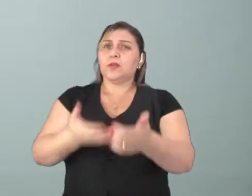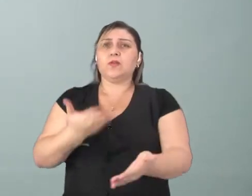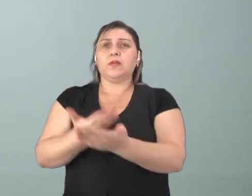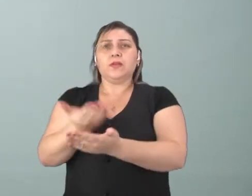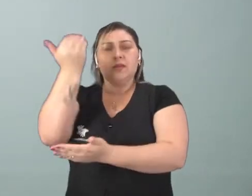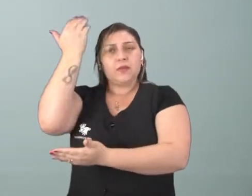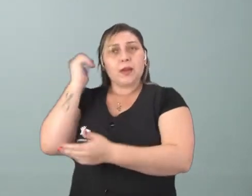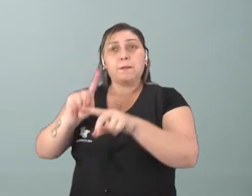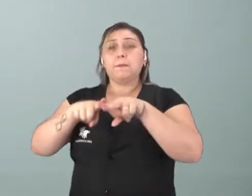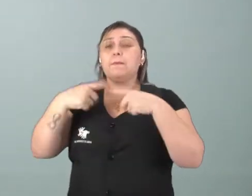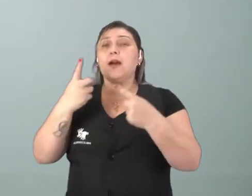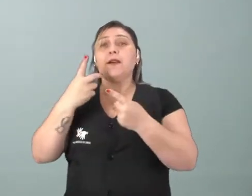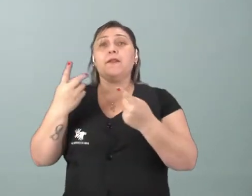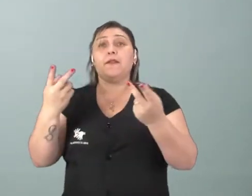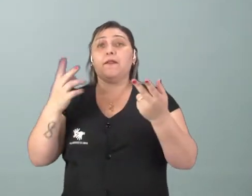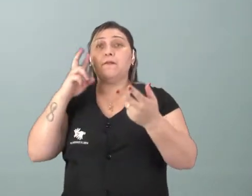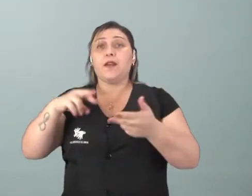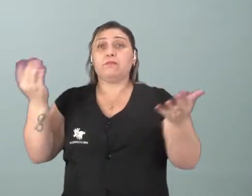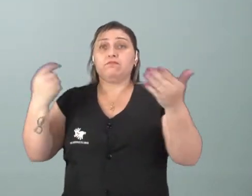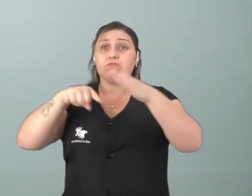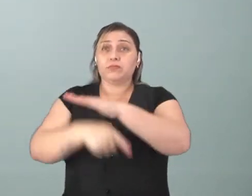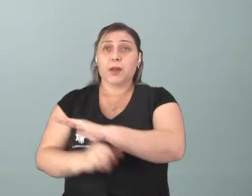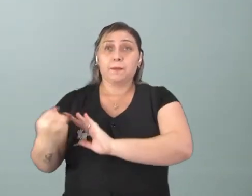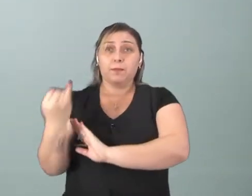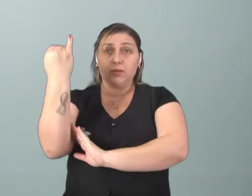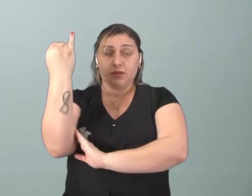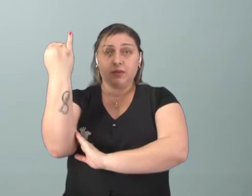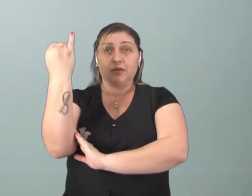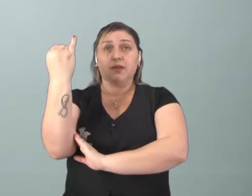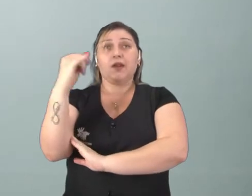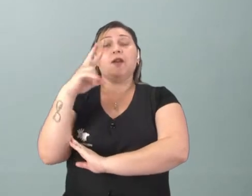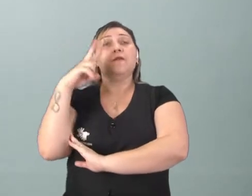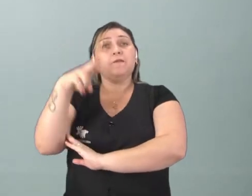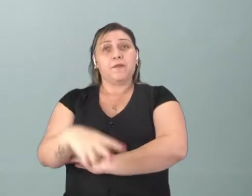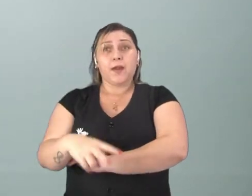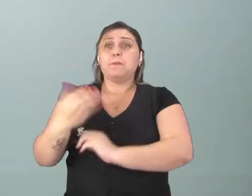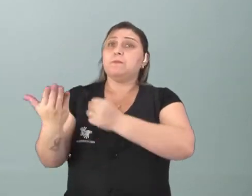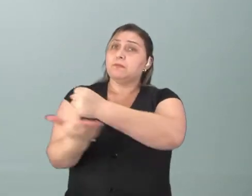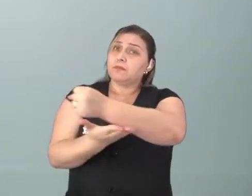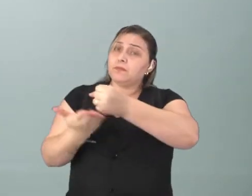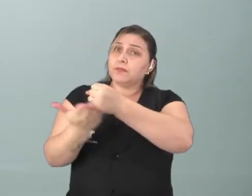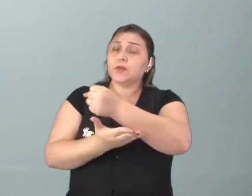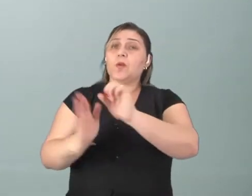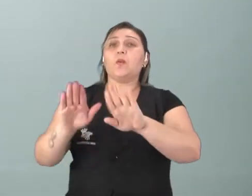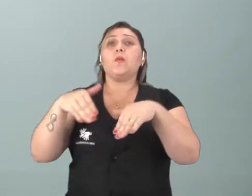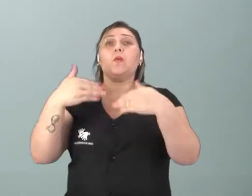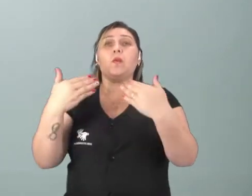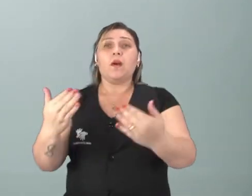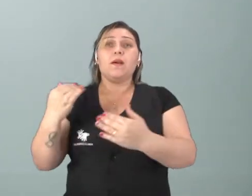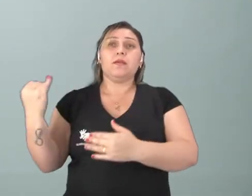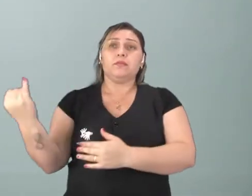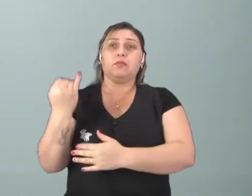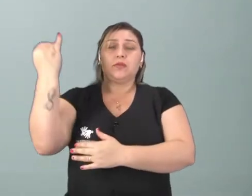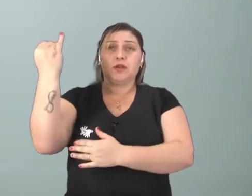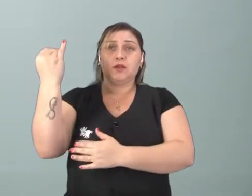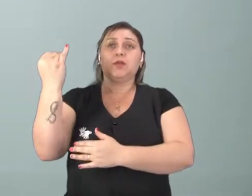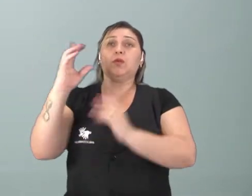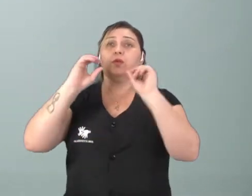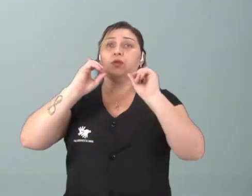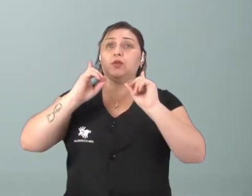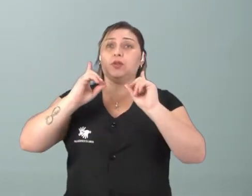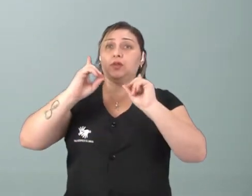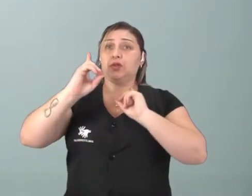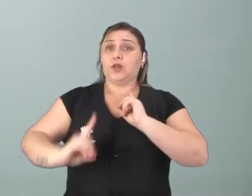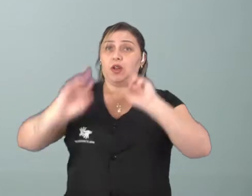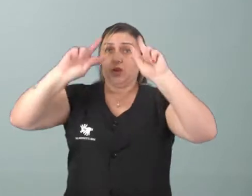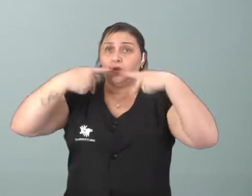aulas, mas vai ver mais profundamente qual a importância dele. A gente vai ver basicamente qual que é a grande importância dos direitos humanos